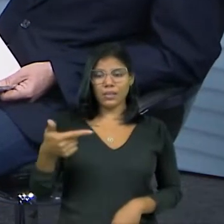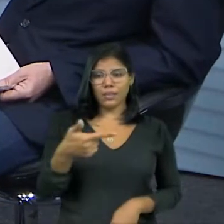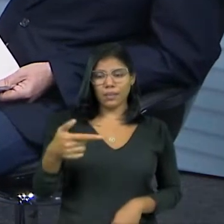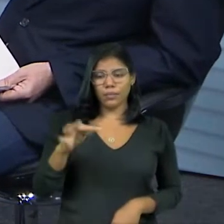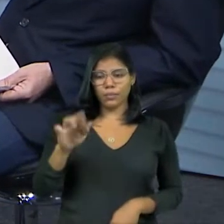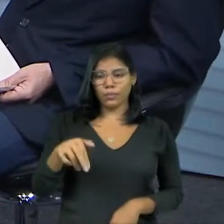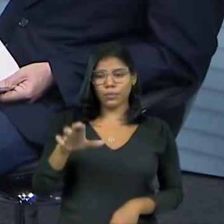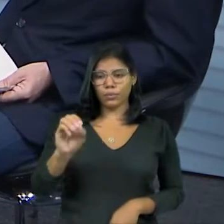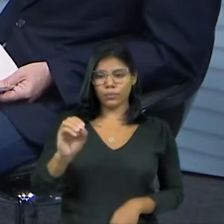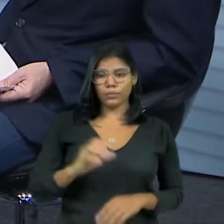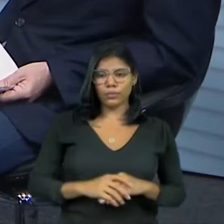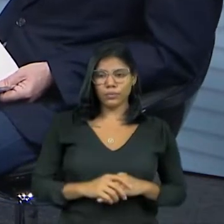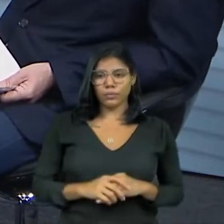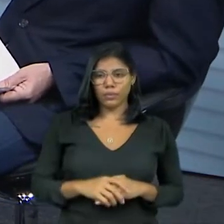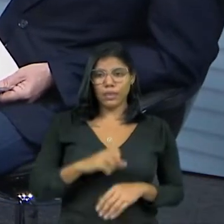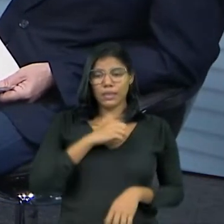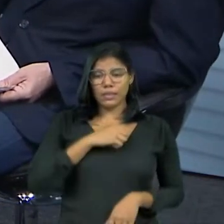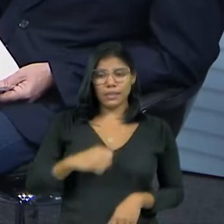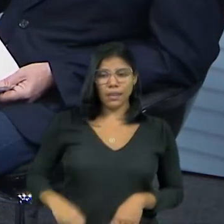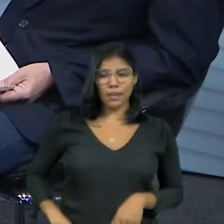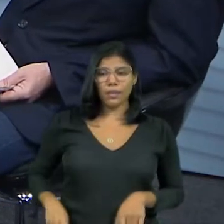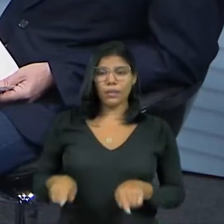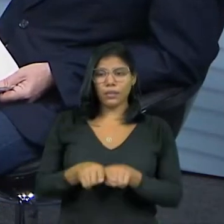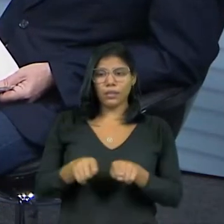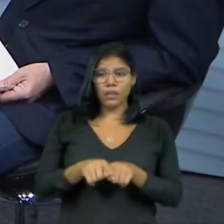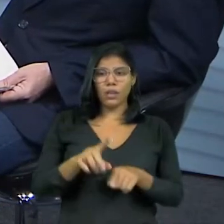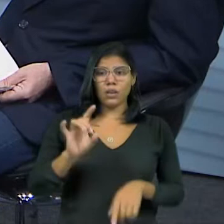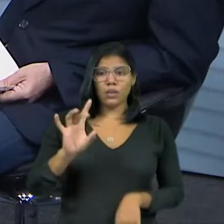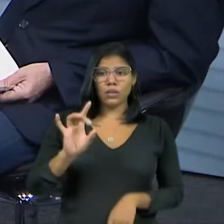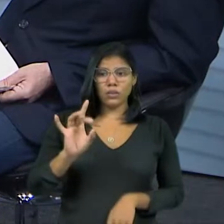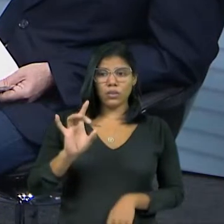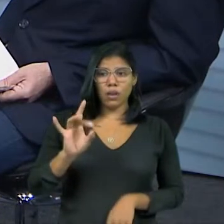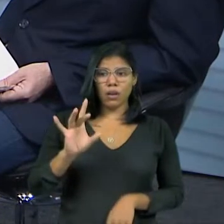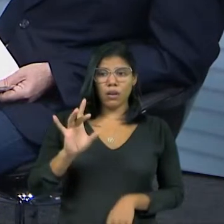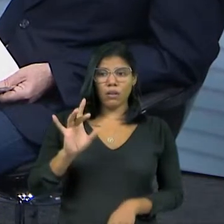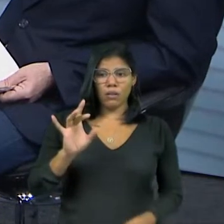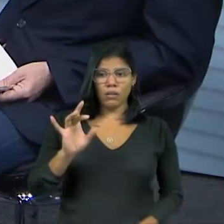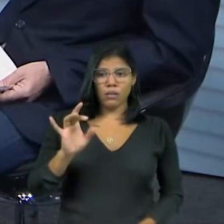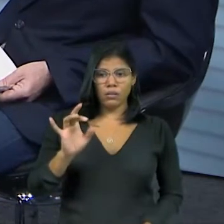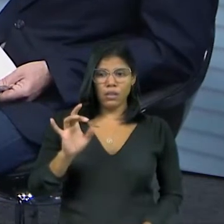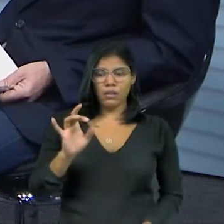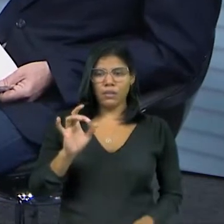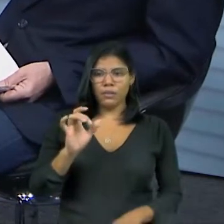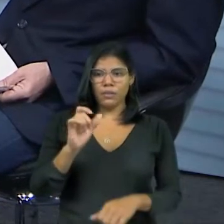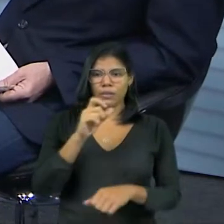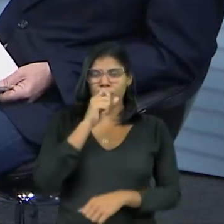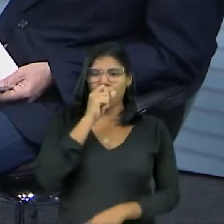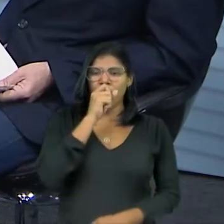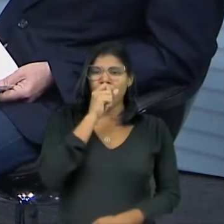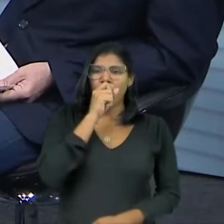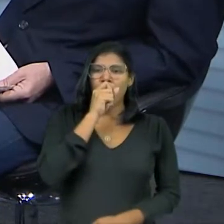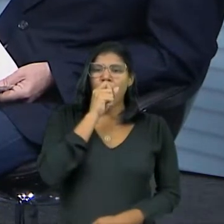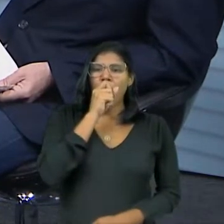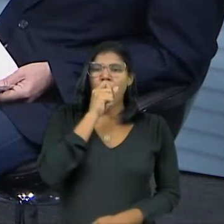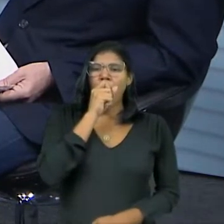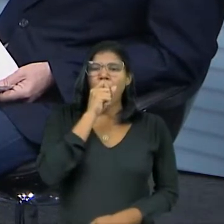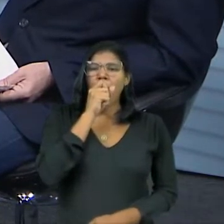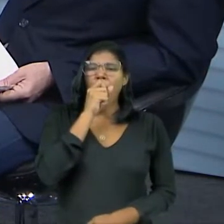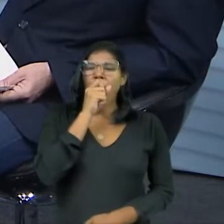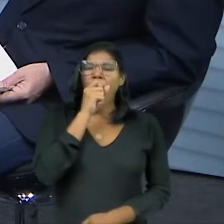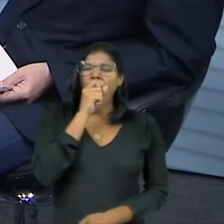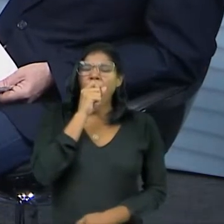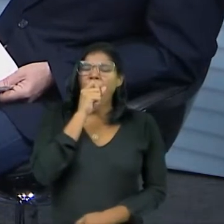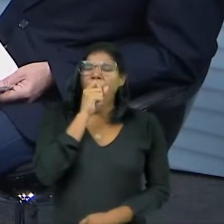estadual e senador, não tem segundo turno. Segundo turno só para cargo majoritário, com exceção do senador. Governadores